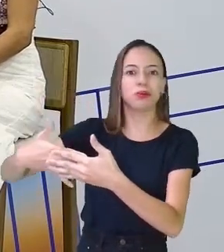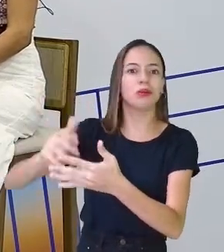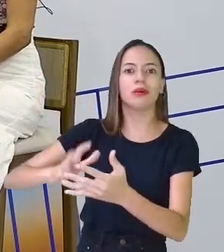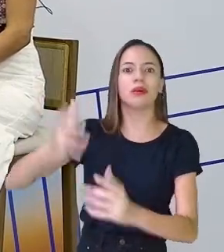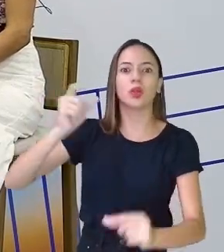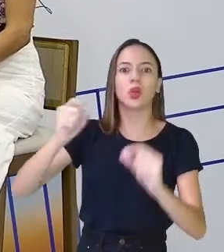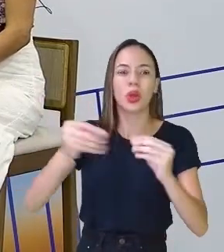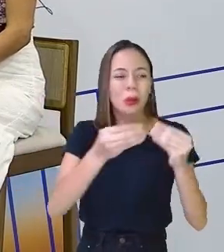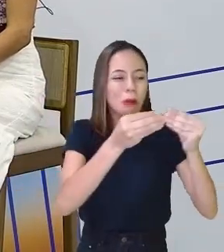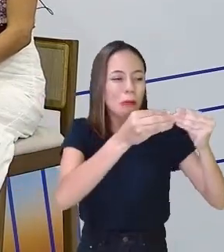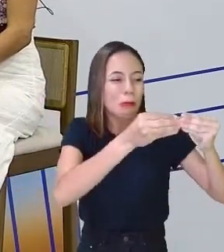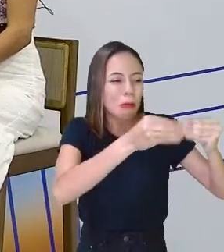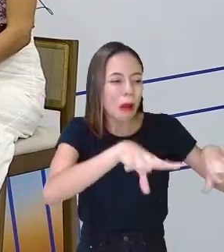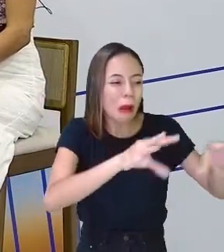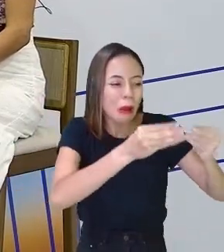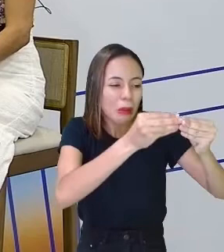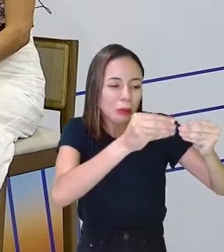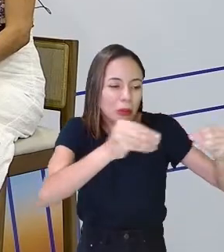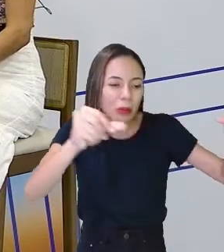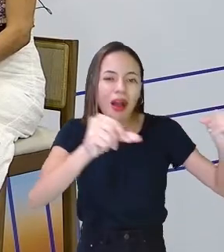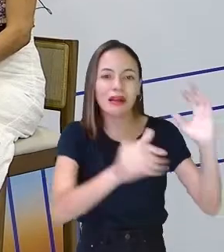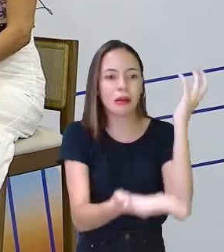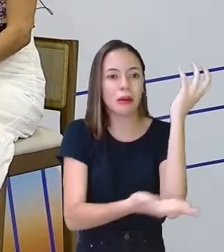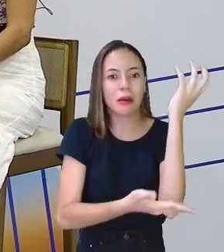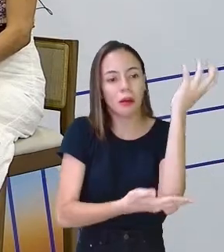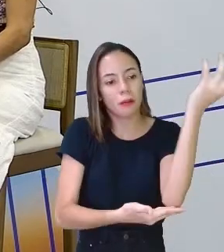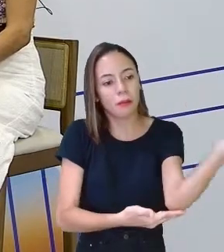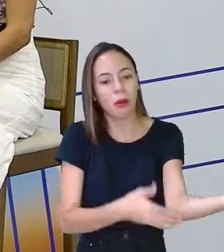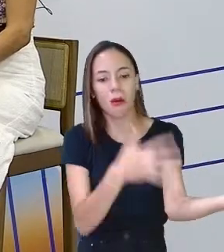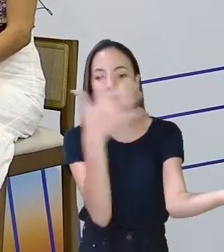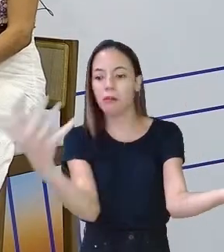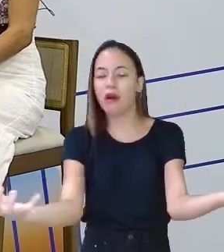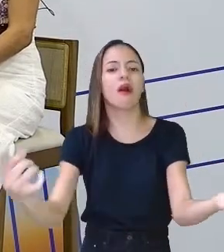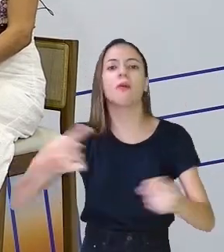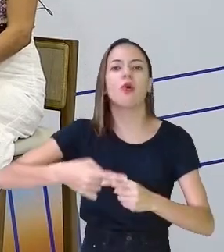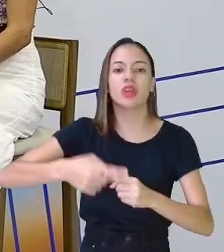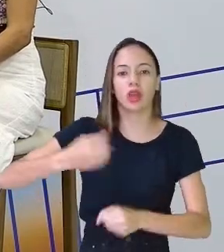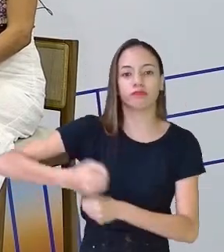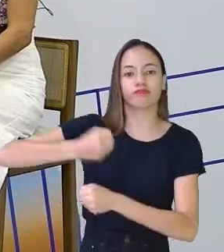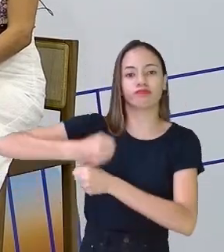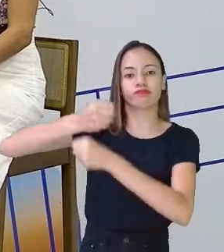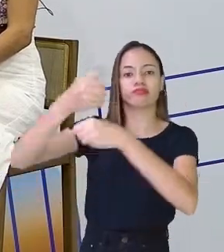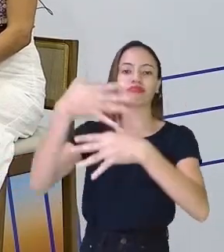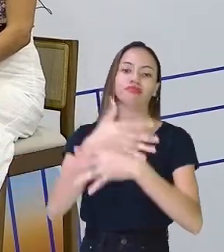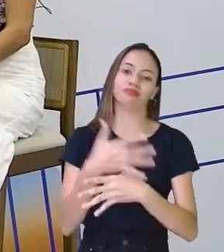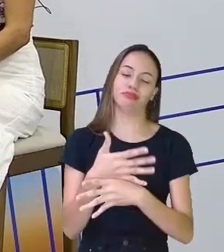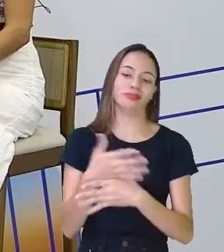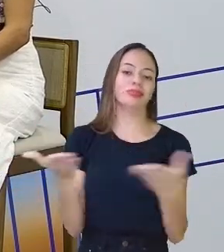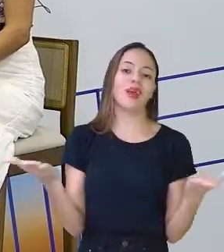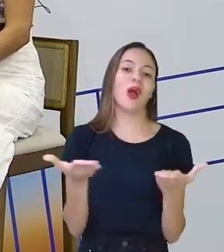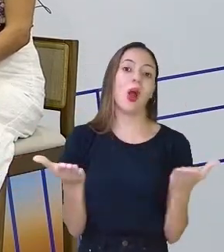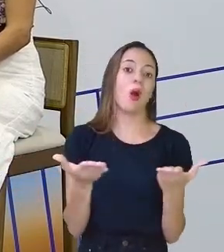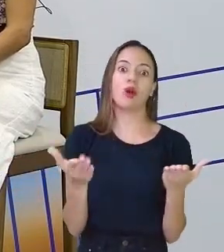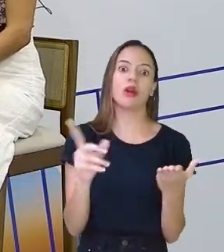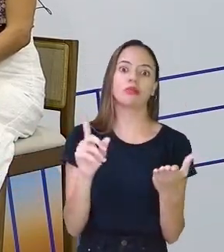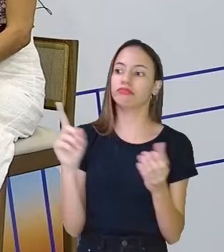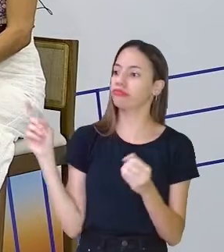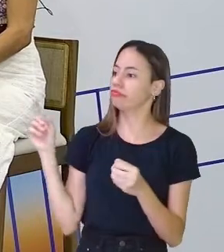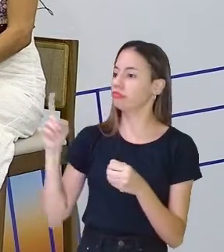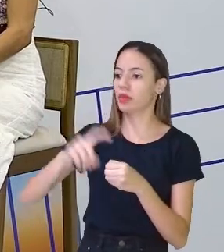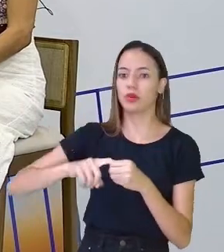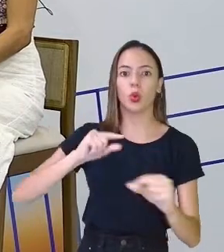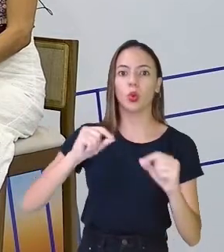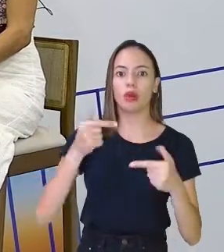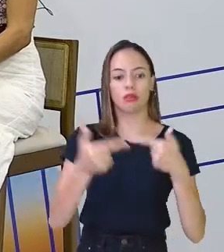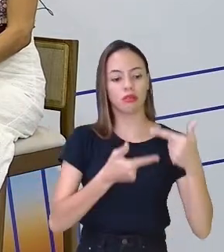desmatadas, para dar espaço às cidades. E agora a gente volta com